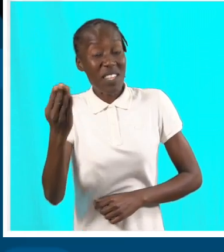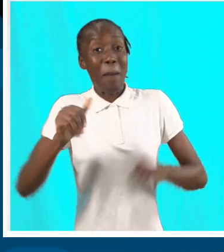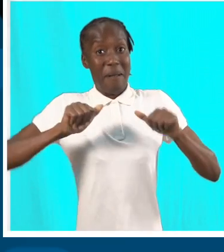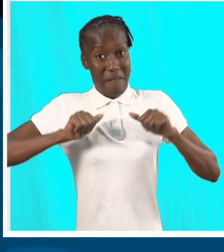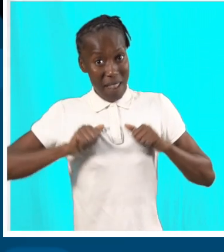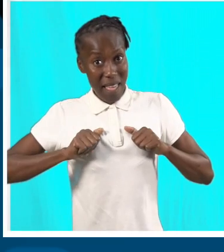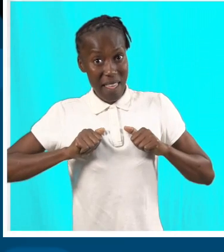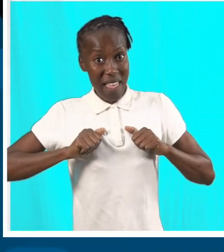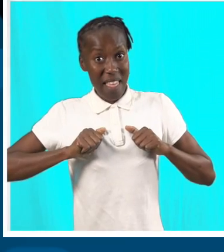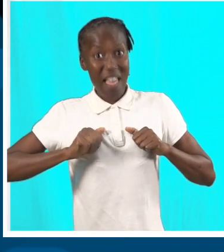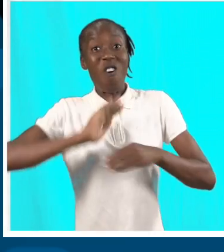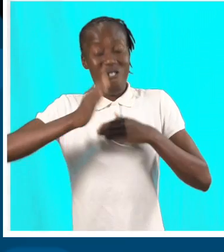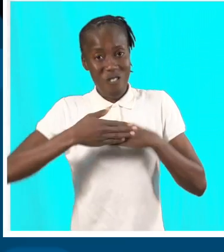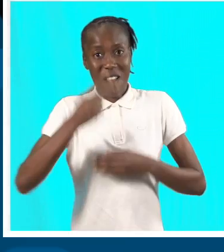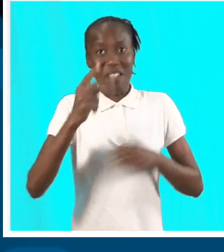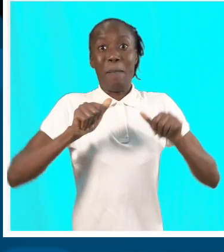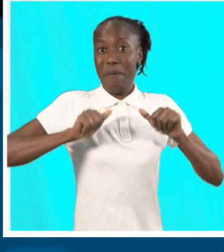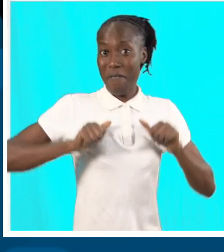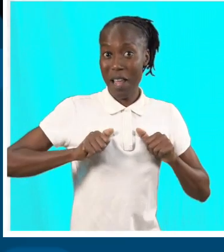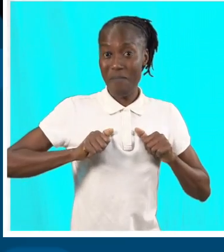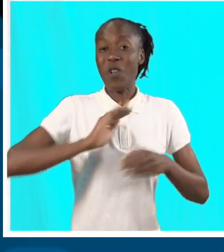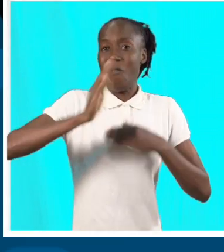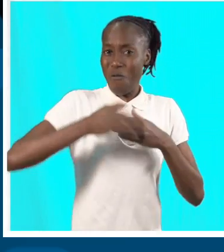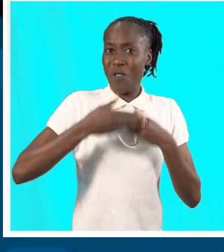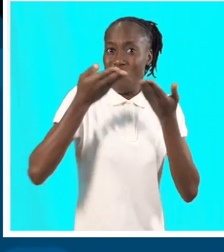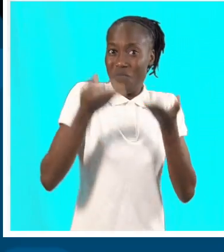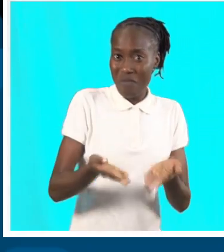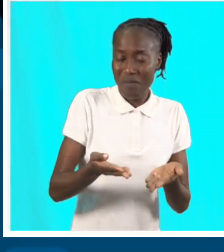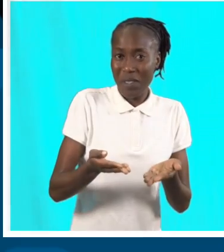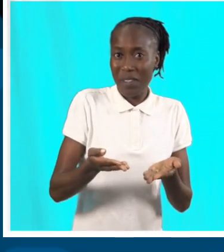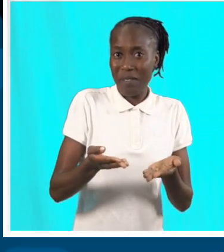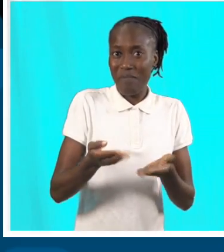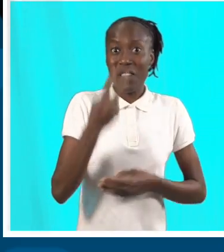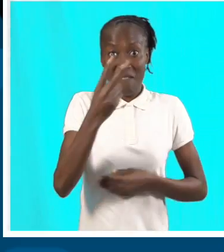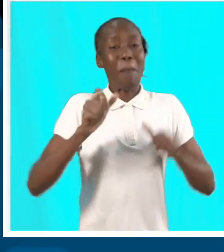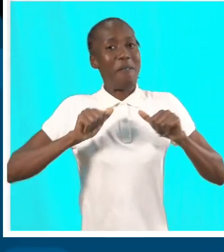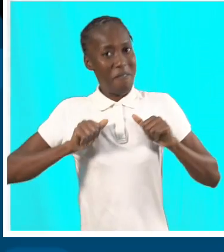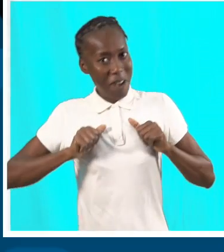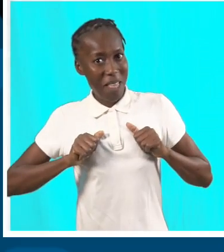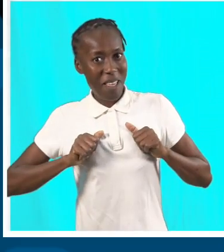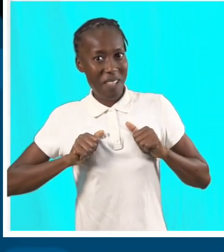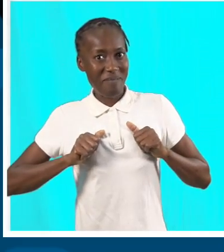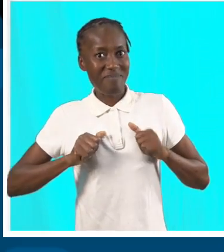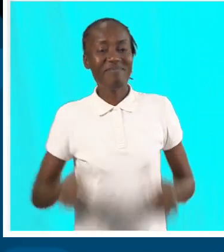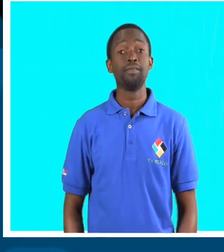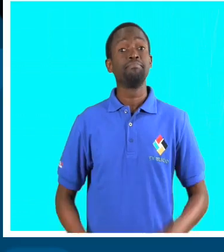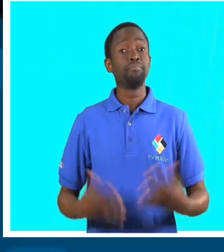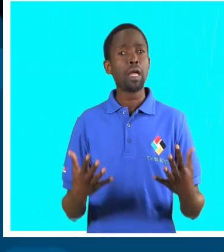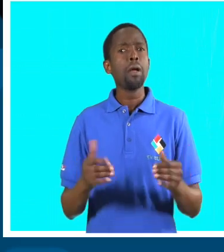Você é Mafalala, vai ver Mafalala. Tornou a voltar outra vez, e vira Mafalala.